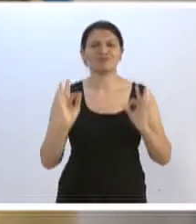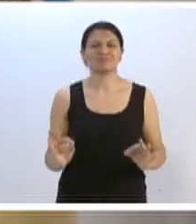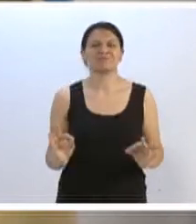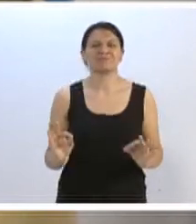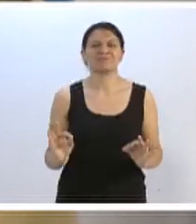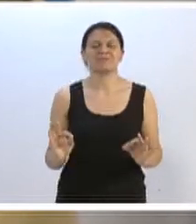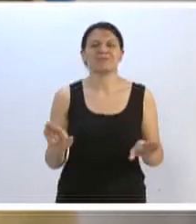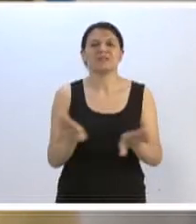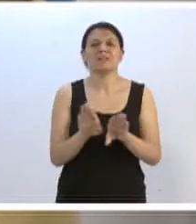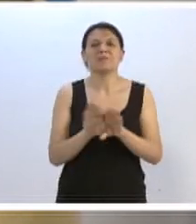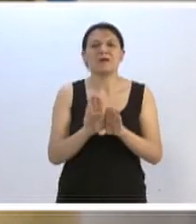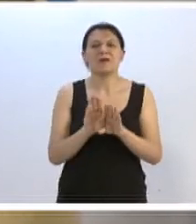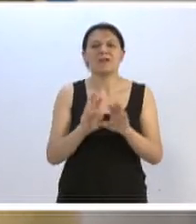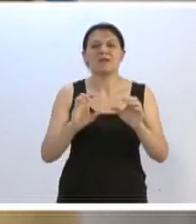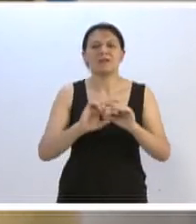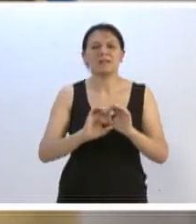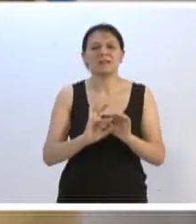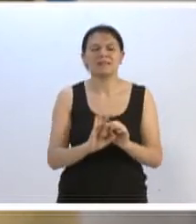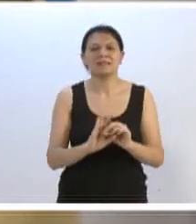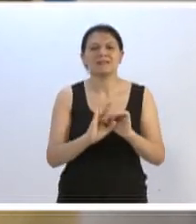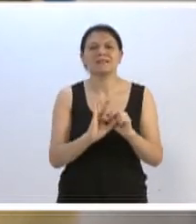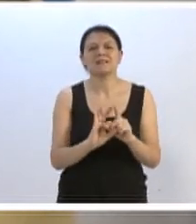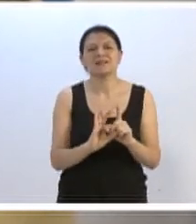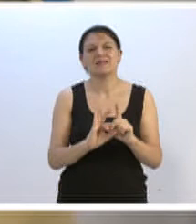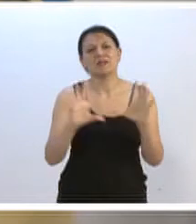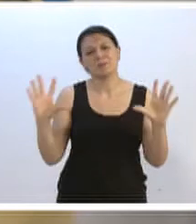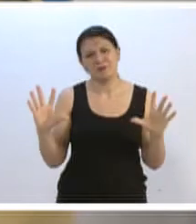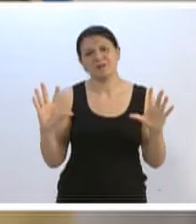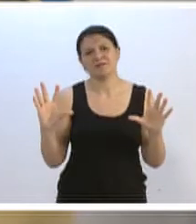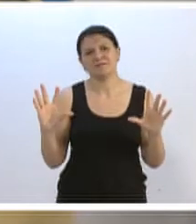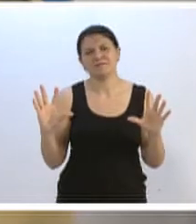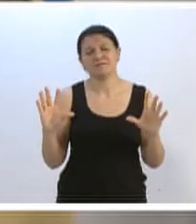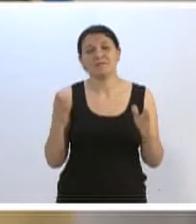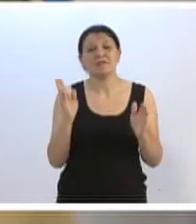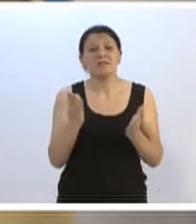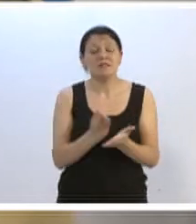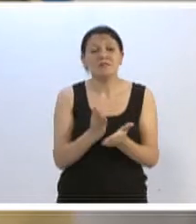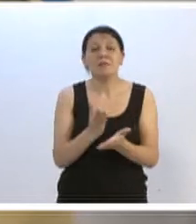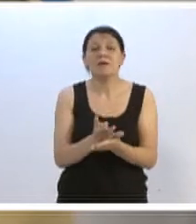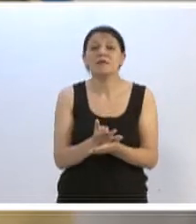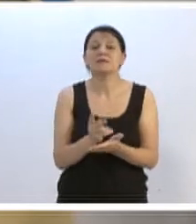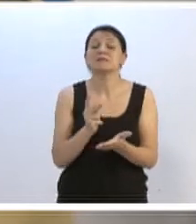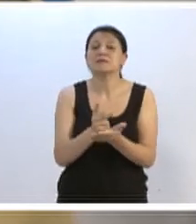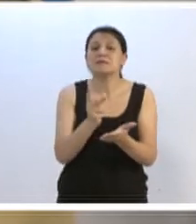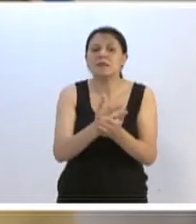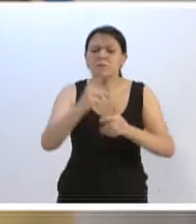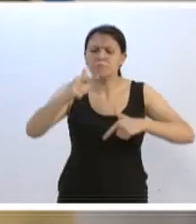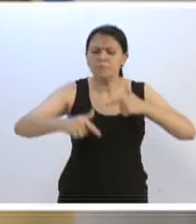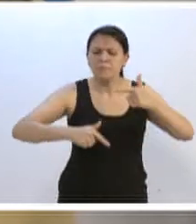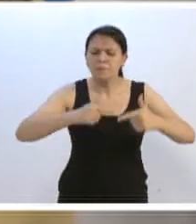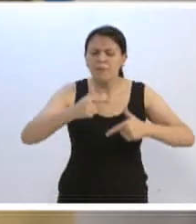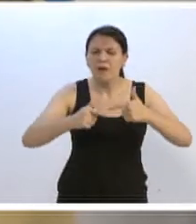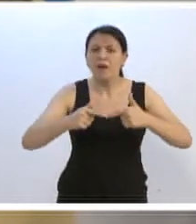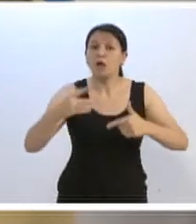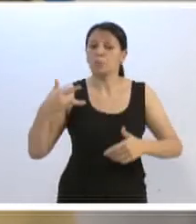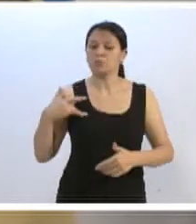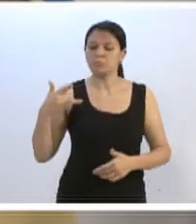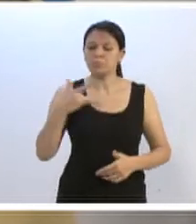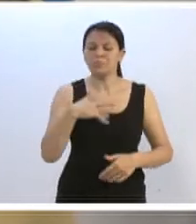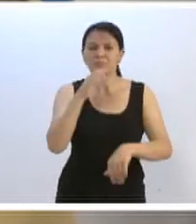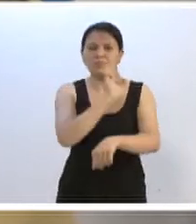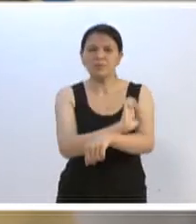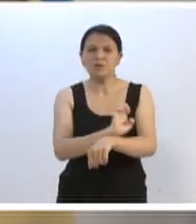democrático sempre, de horizontes positivos, otimistas, com geração de emprego, com acesso digno à saúde, educação,